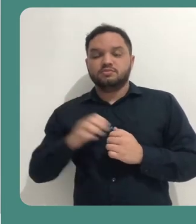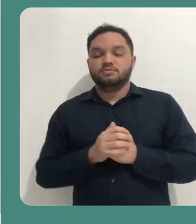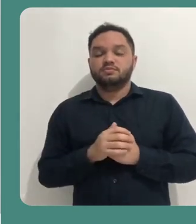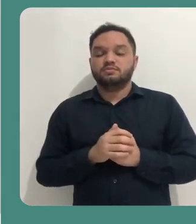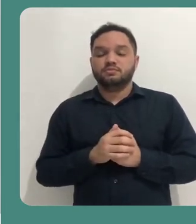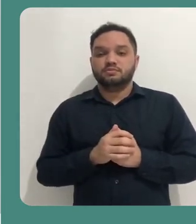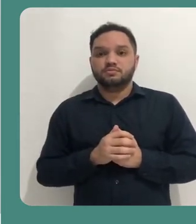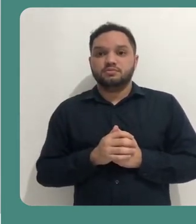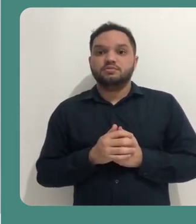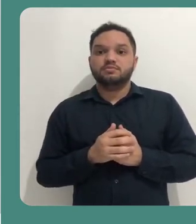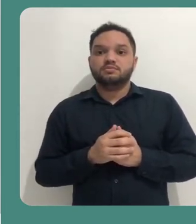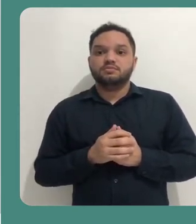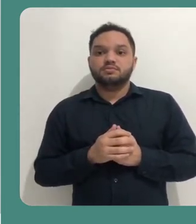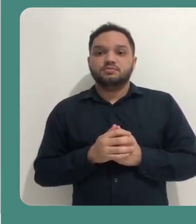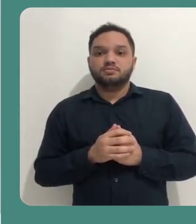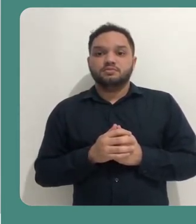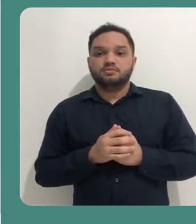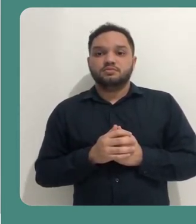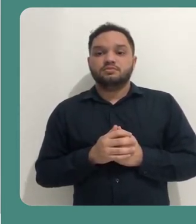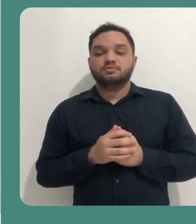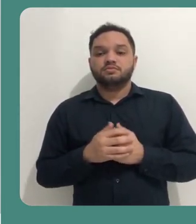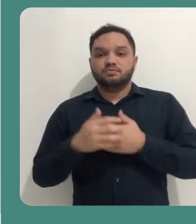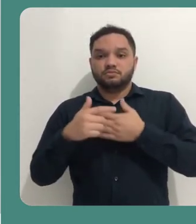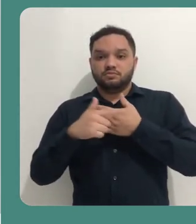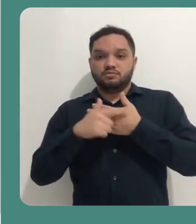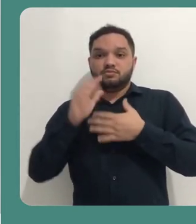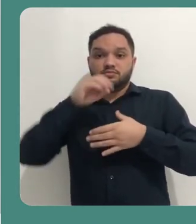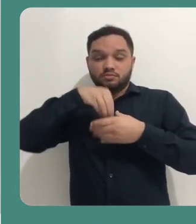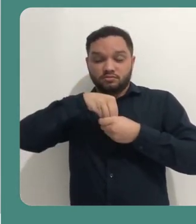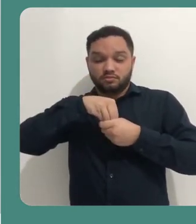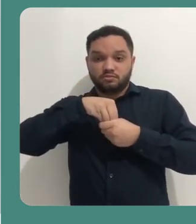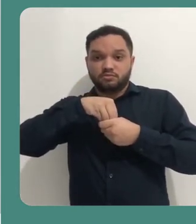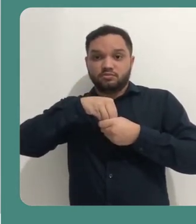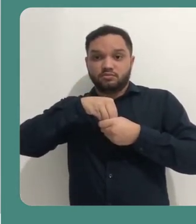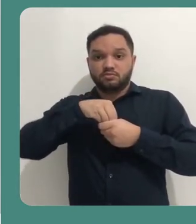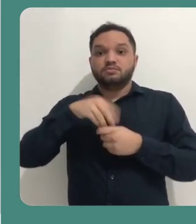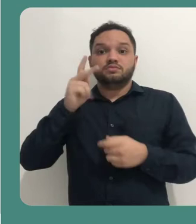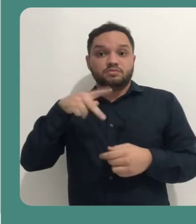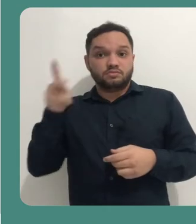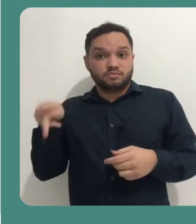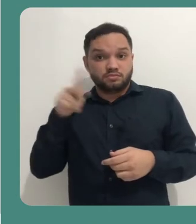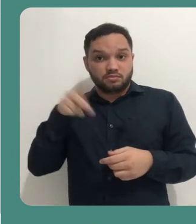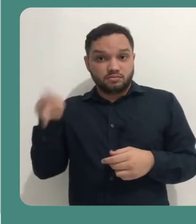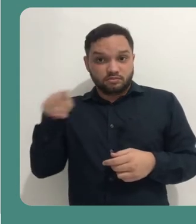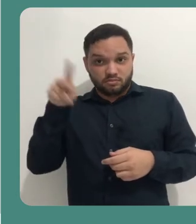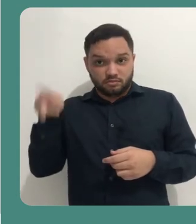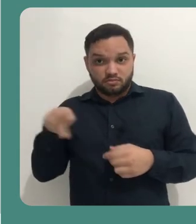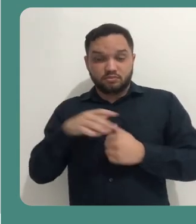Você deve selecionar então um papel de usuário dentro do Loom, aqui no caso vai ser como professor.